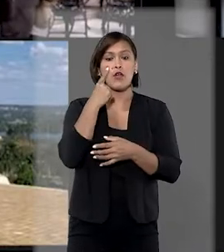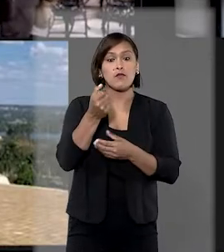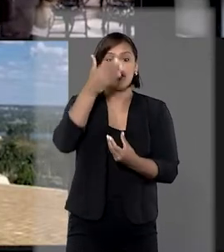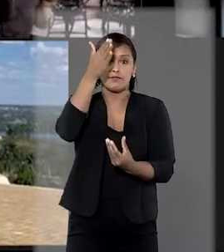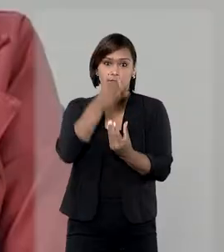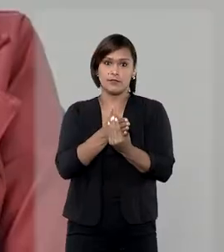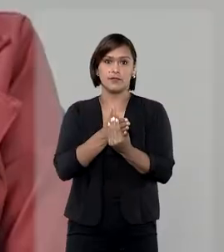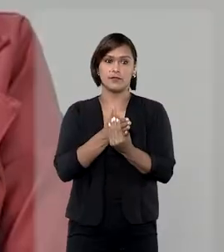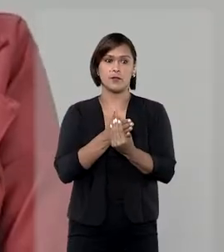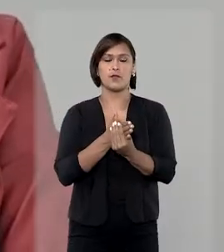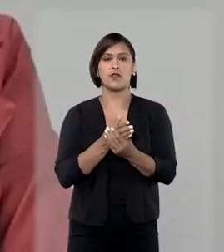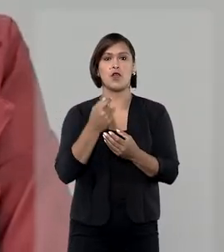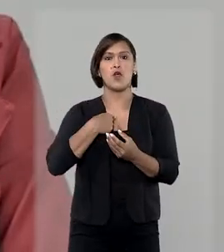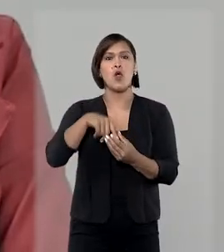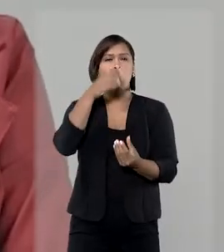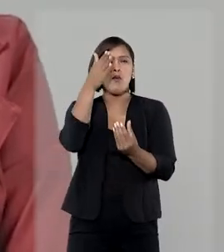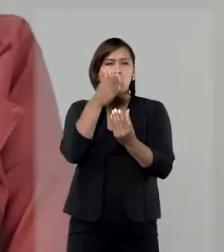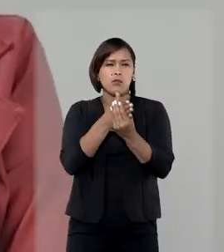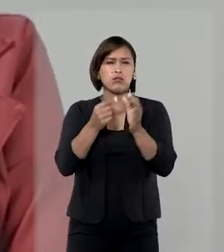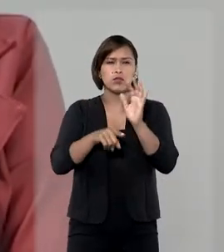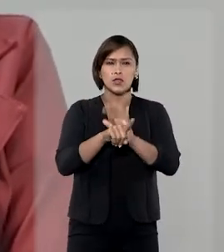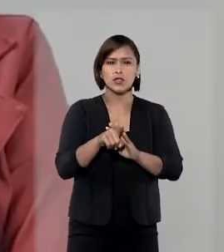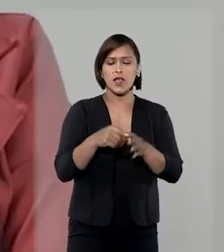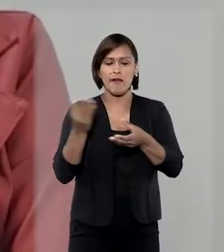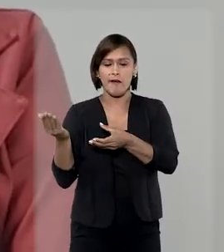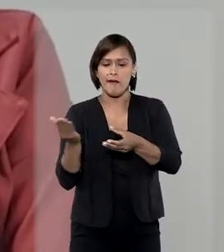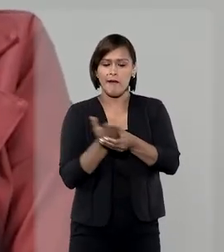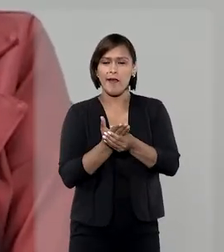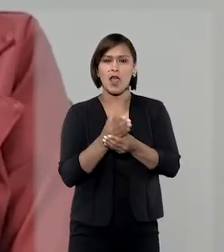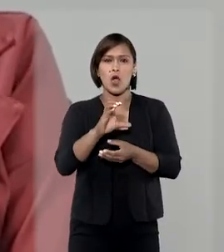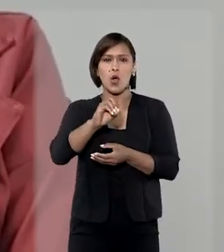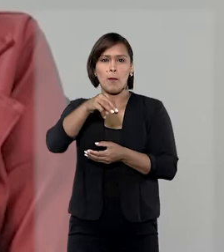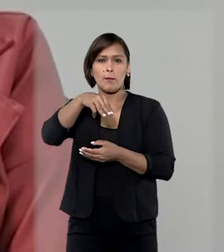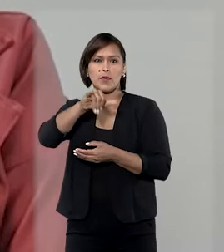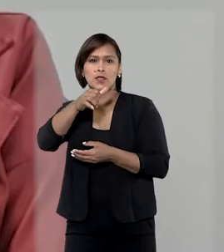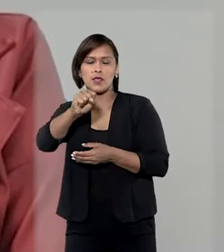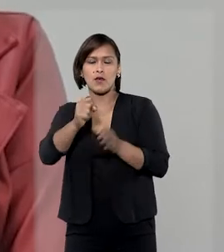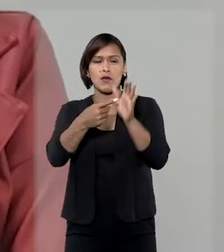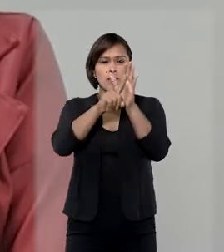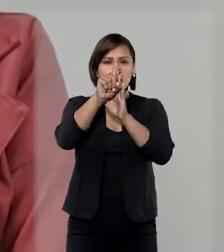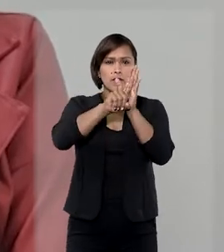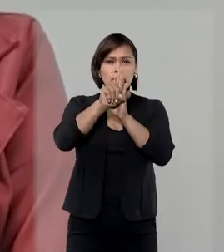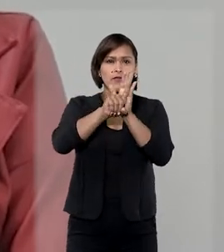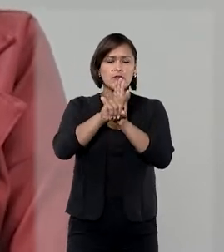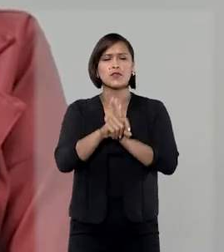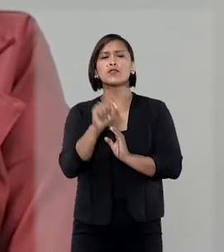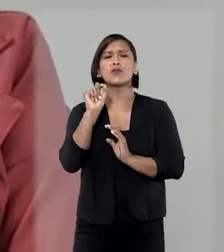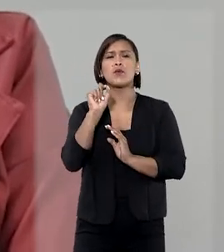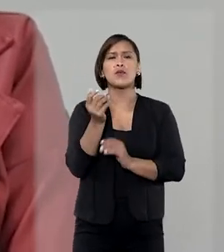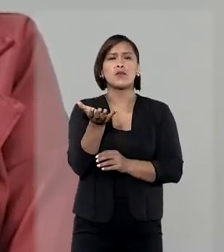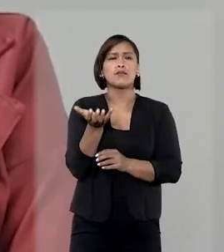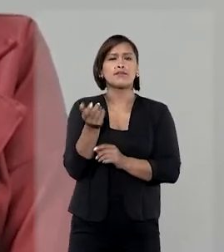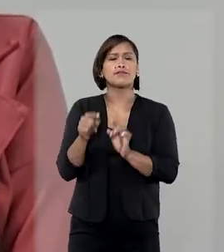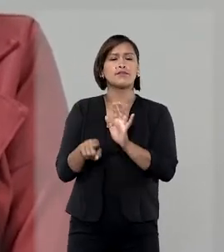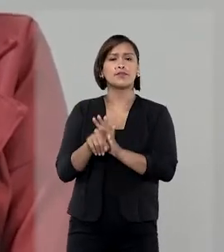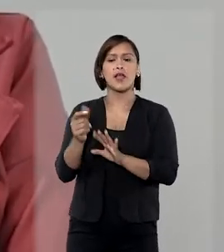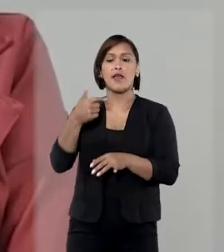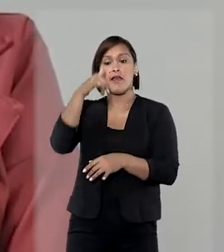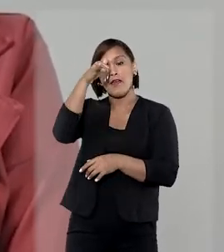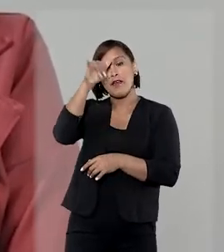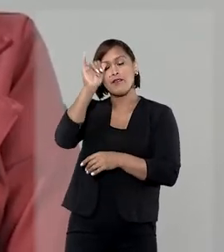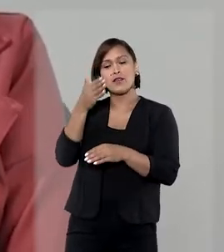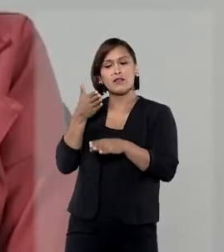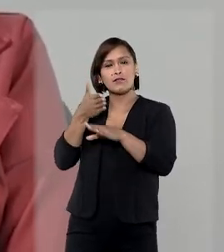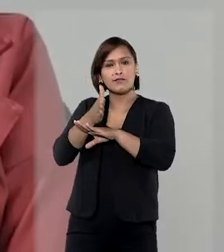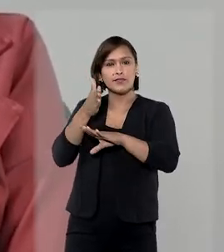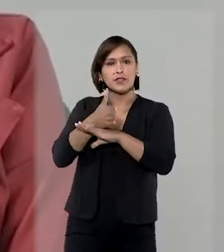processual. O interesse de agir é uma condição da ação e a sua verificação visa evitar a